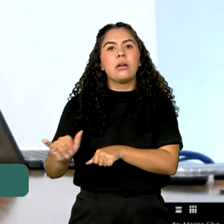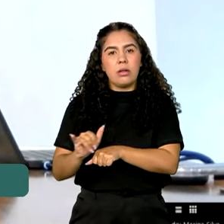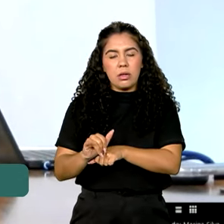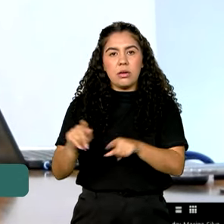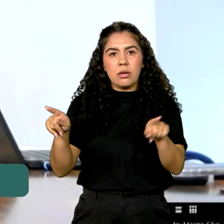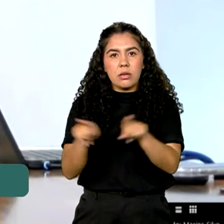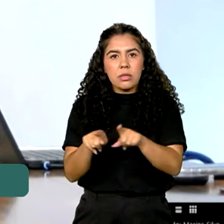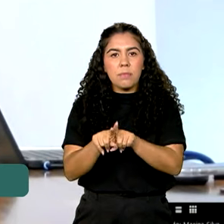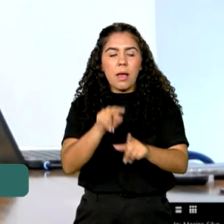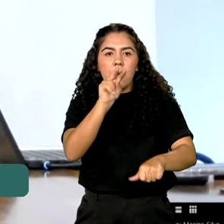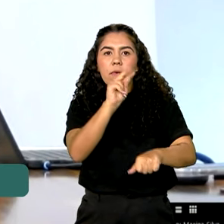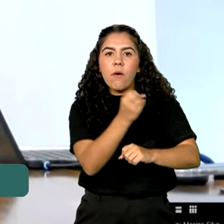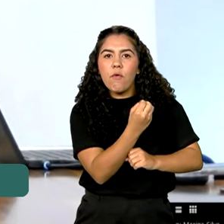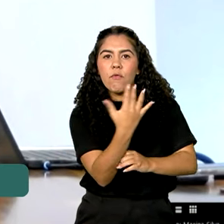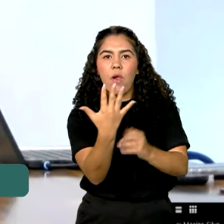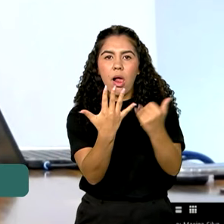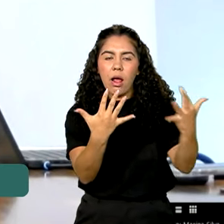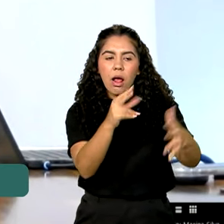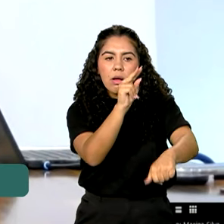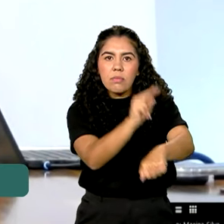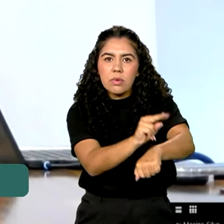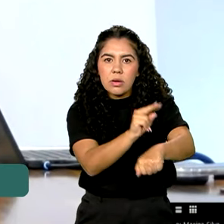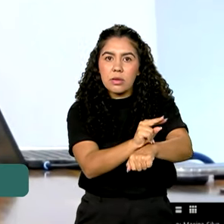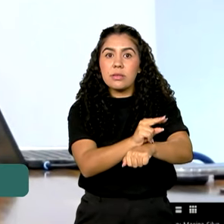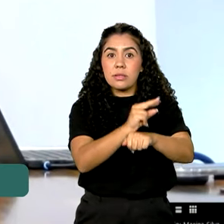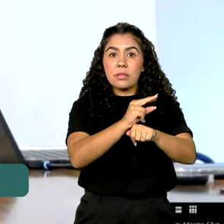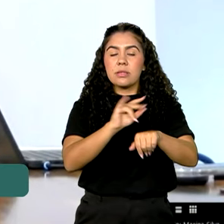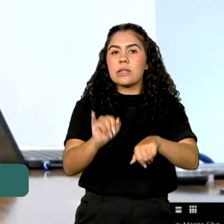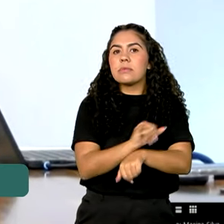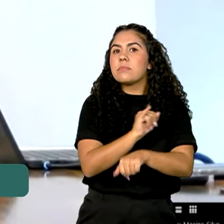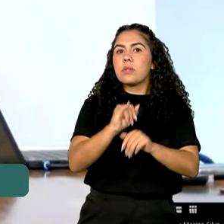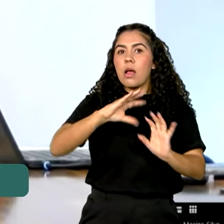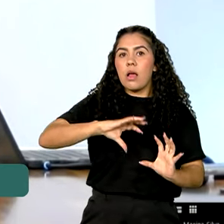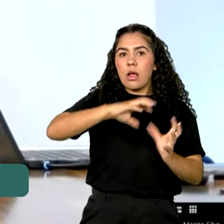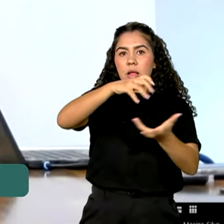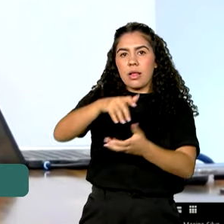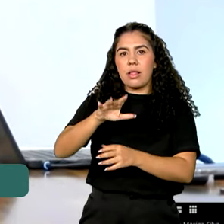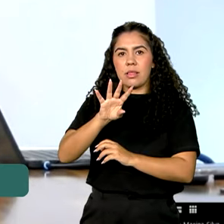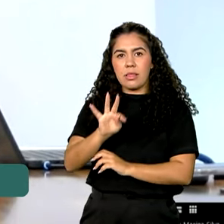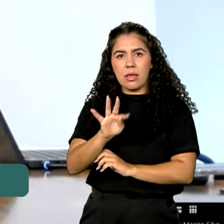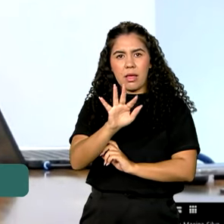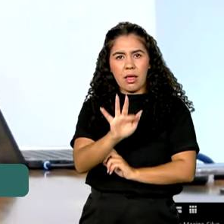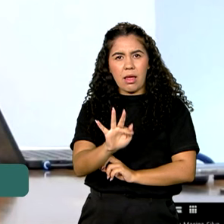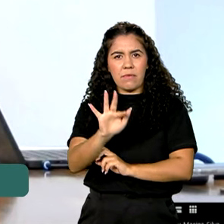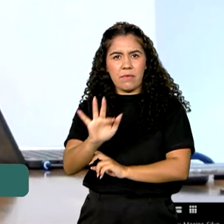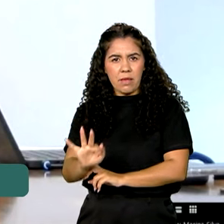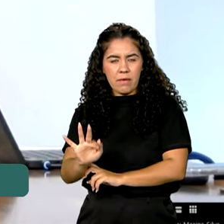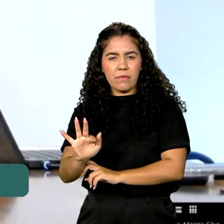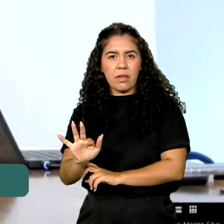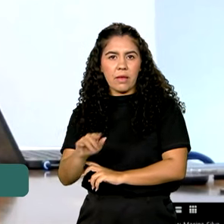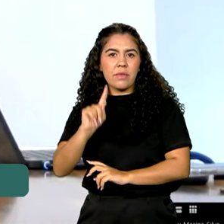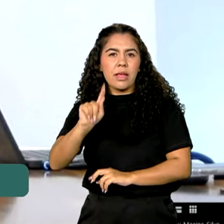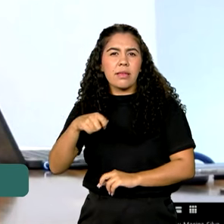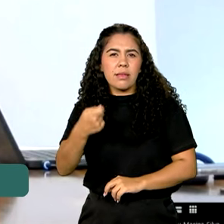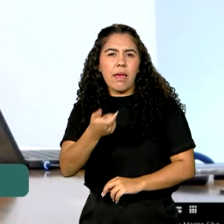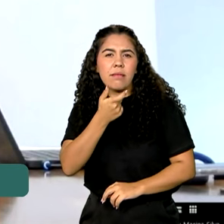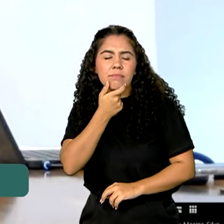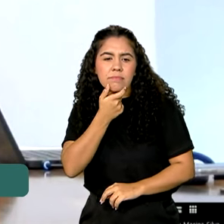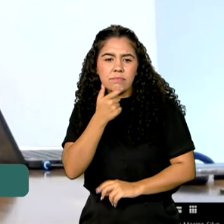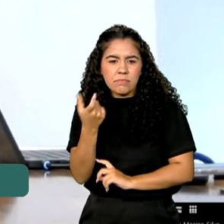floresta protegida, um mecanismo global chamado TFFF, na sigla em inglês, que